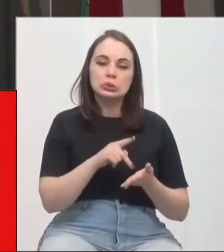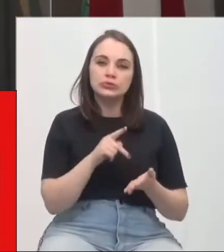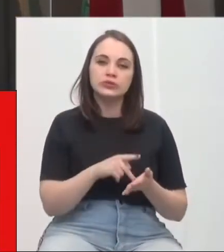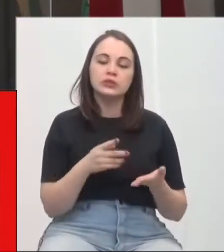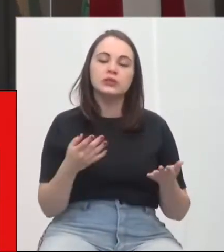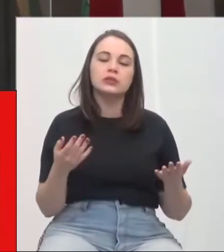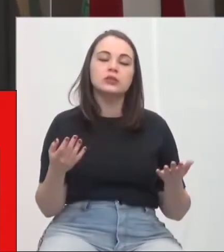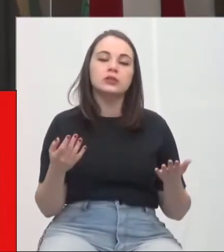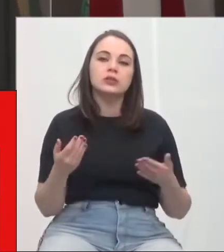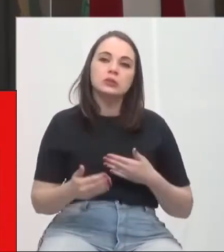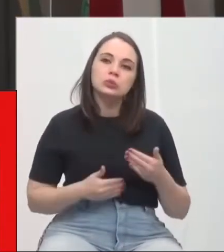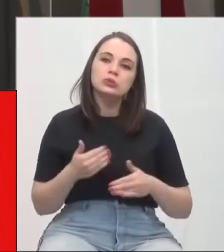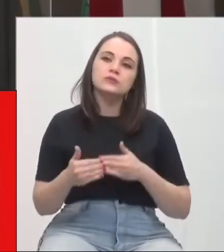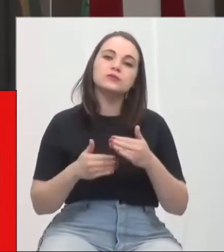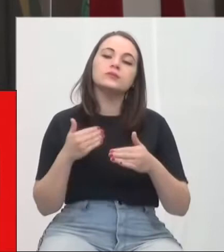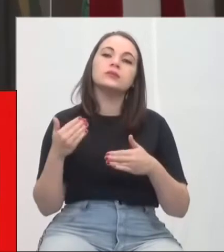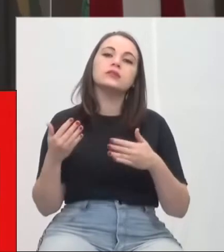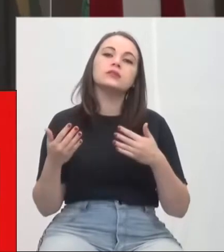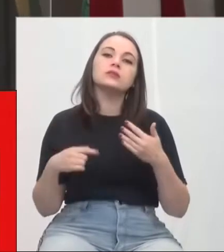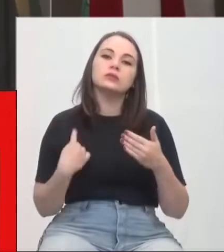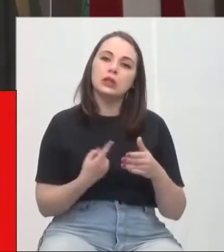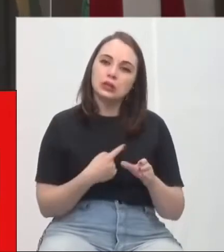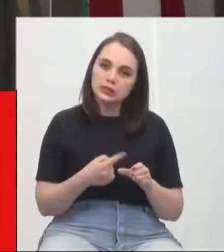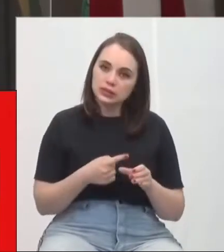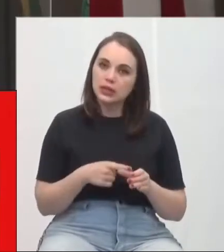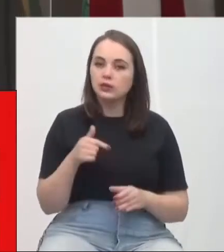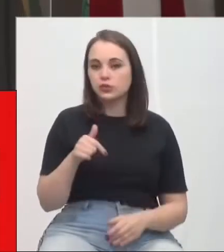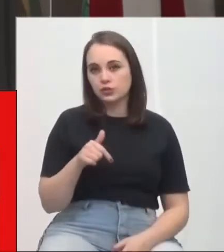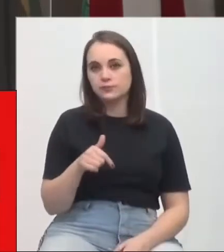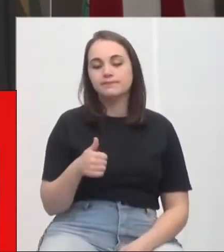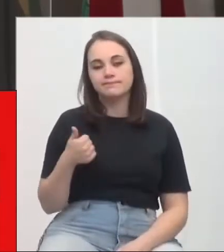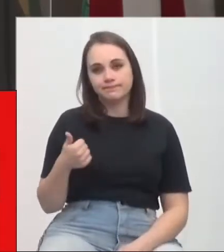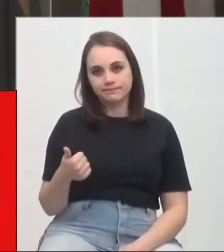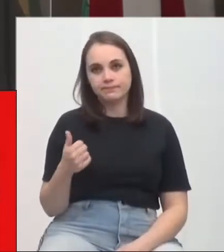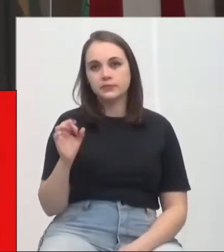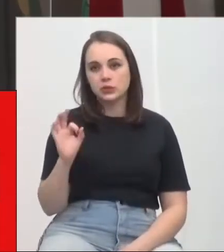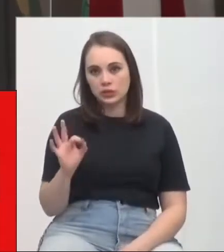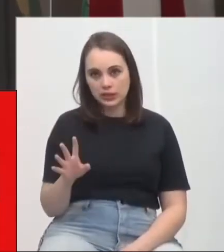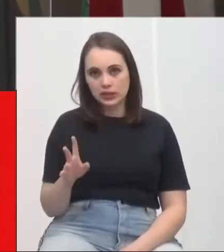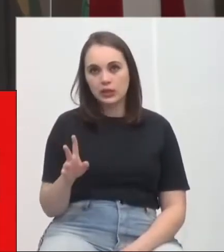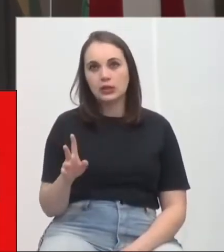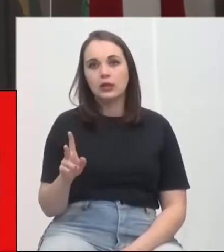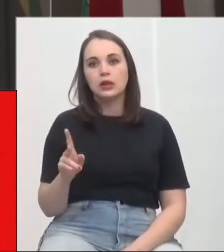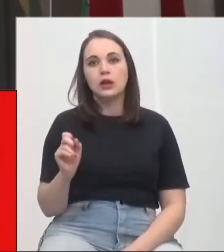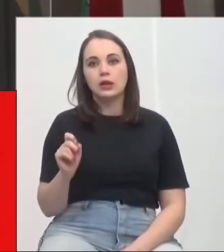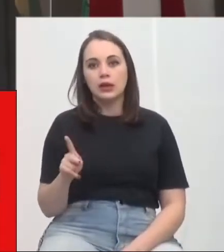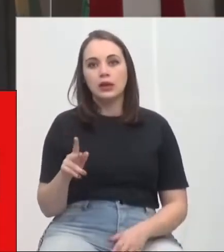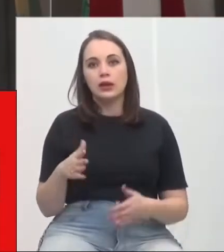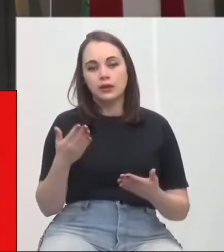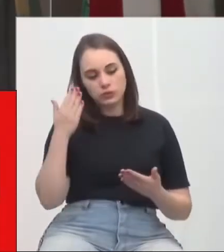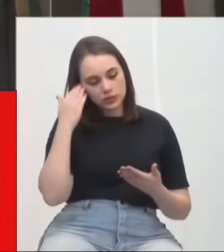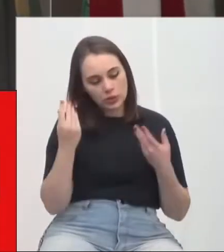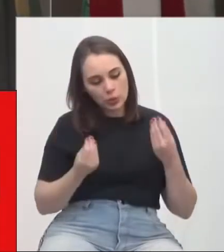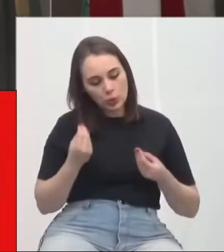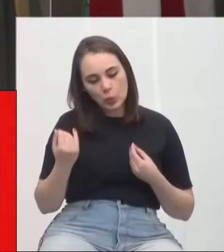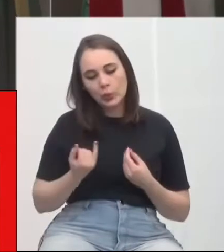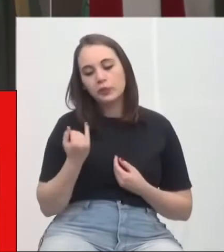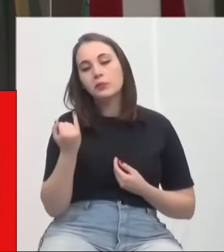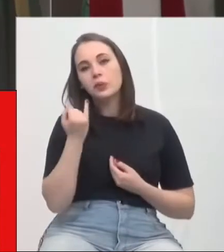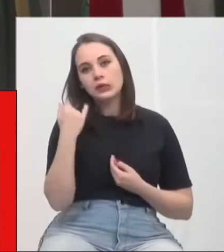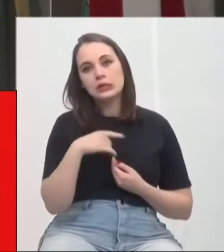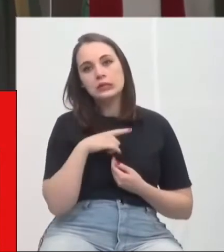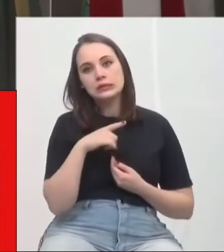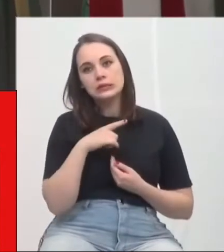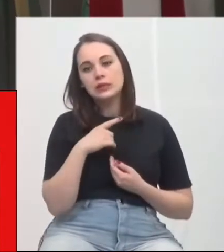no desenvolvimento da nossa cidade. Então, seria isso, eu sei que, o quanto que é importante nós